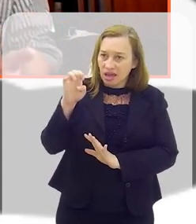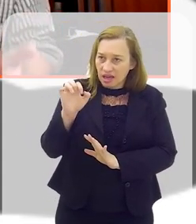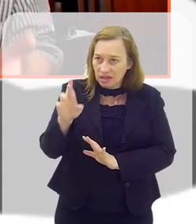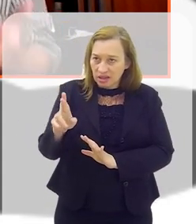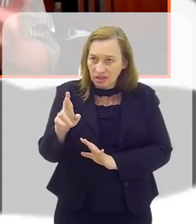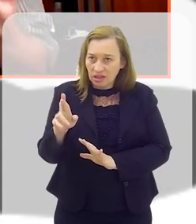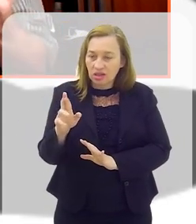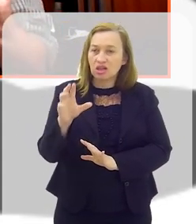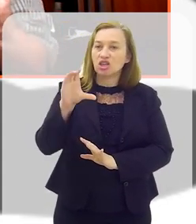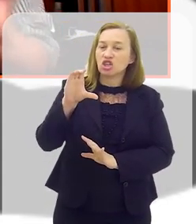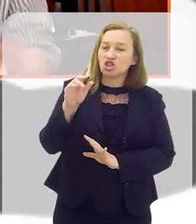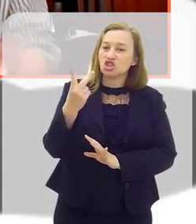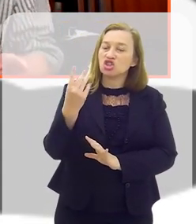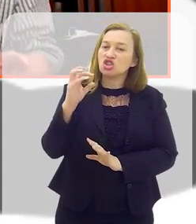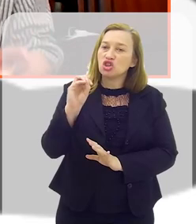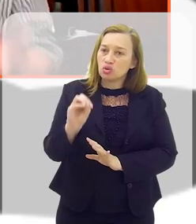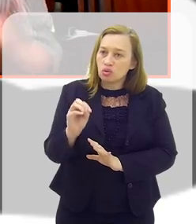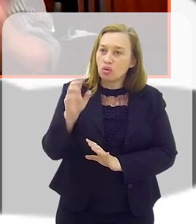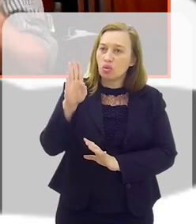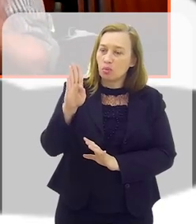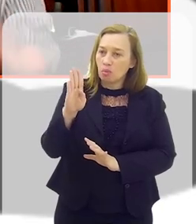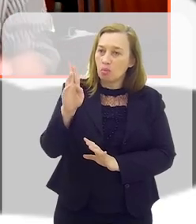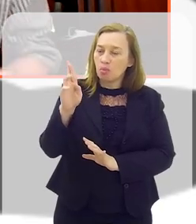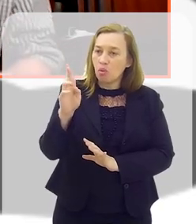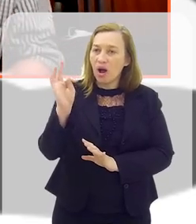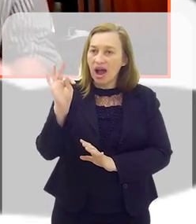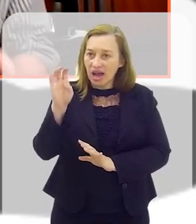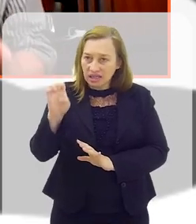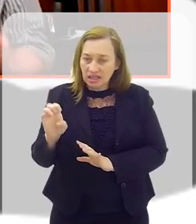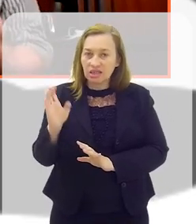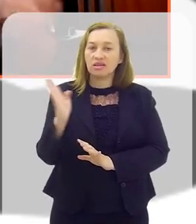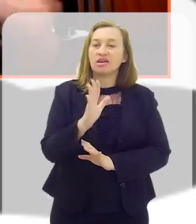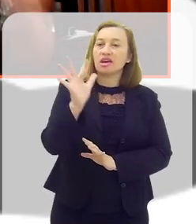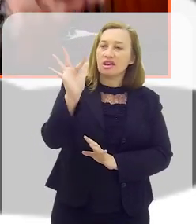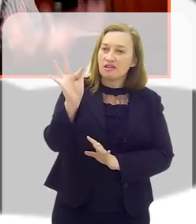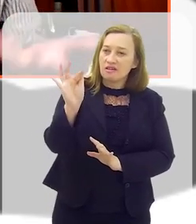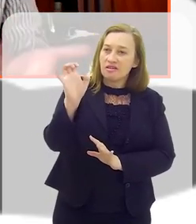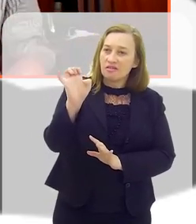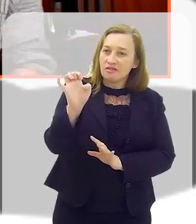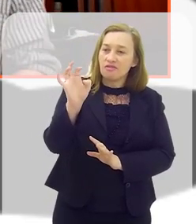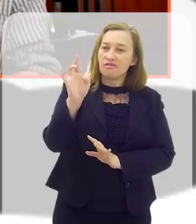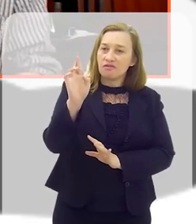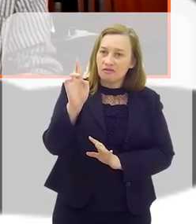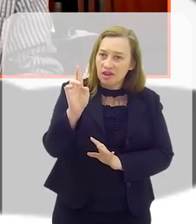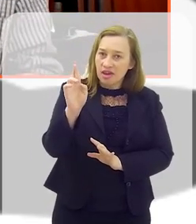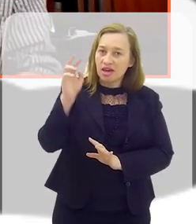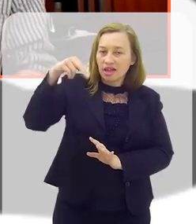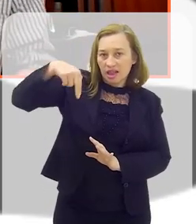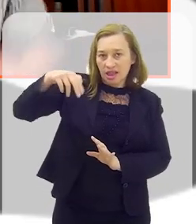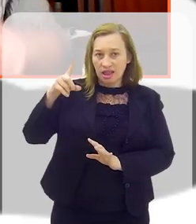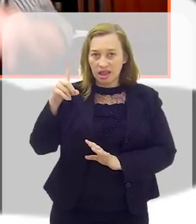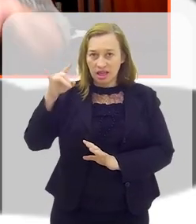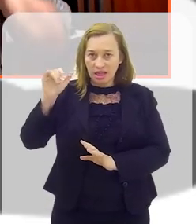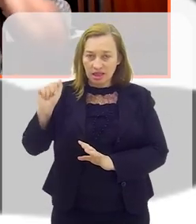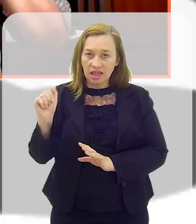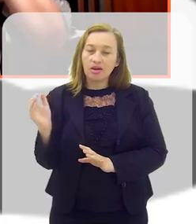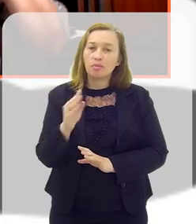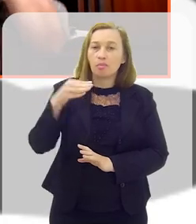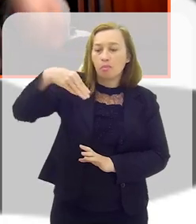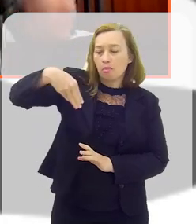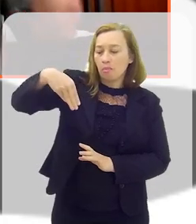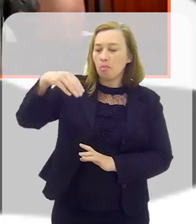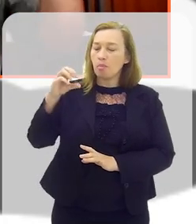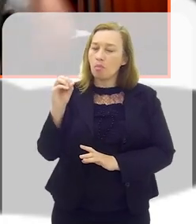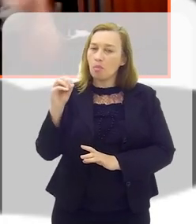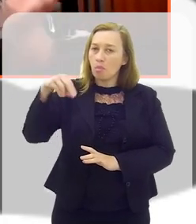Ibrahim Suede, Chico Buarque de Holanda, Fernanda Montenegro. Esses foram os nossos primeiros embaixadores. Então, já era, na realidade,